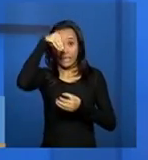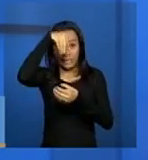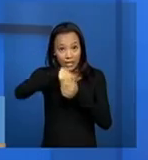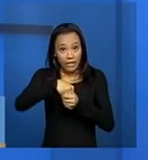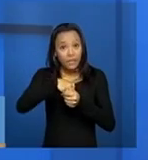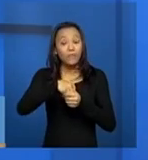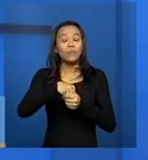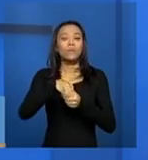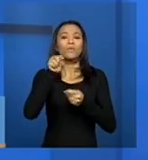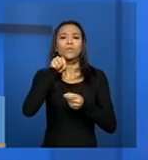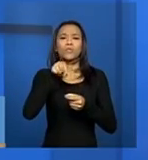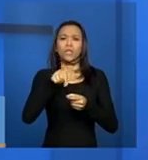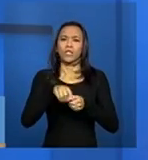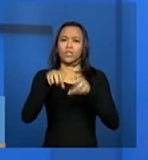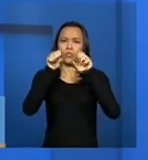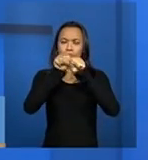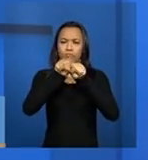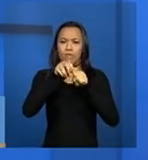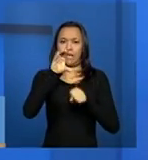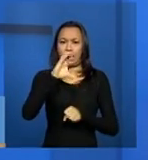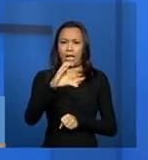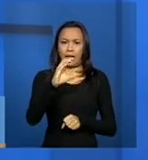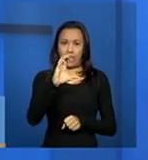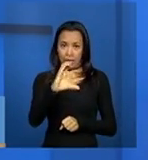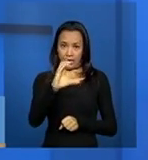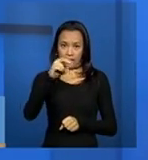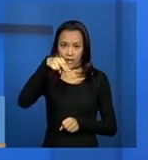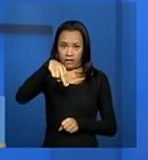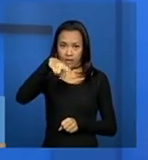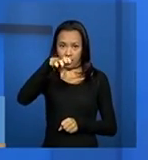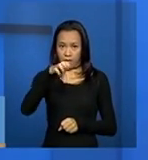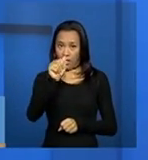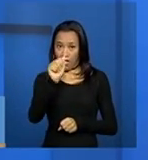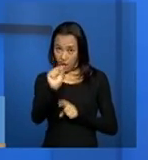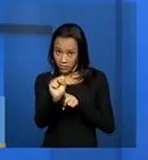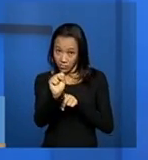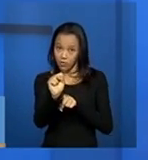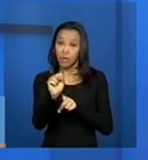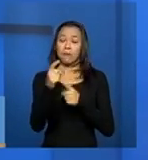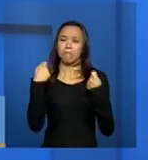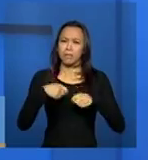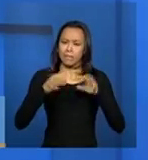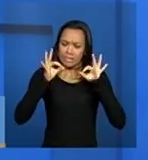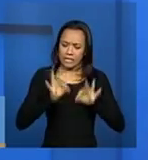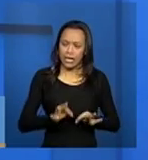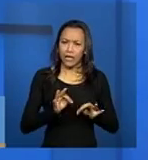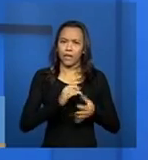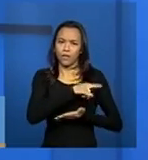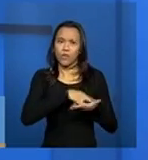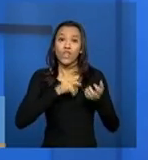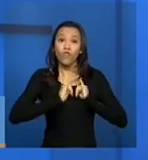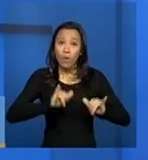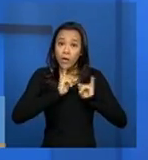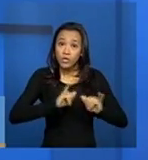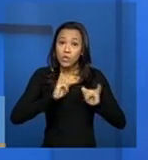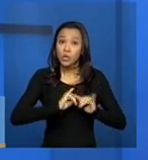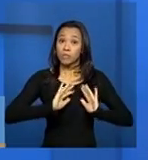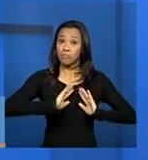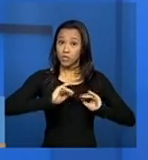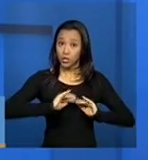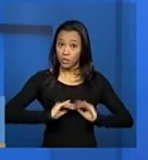de Entidade de Assistência Social, o Quineias. Tem que estar, então, corretamente preenchido, com todas as informações solicitadas,